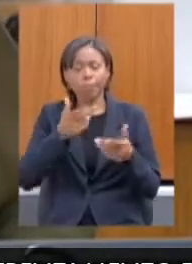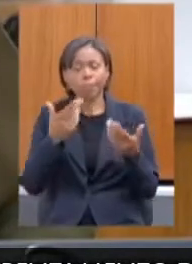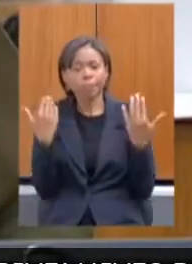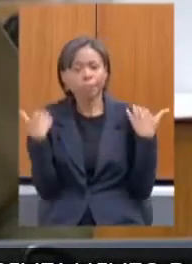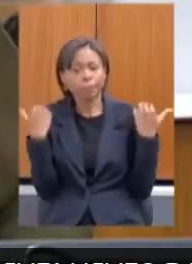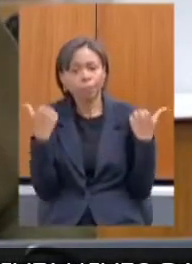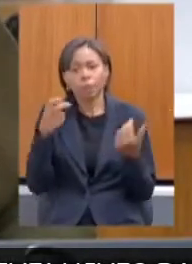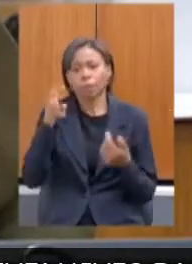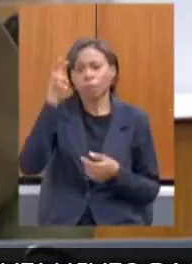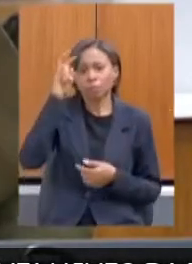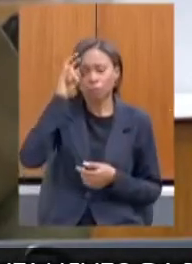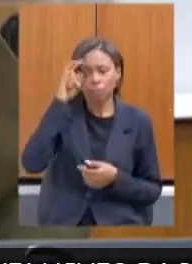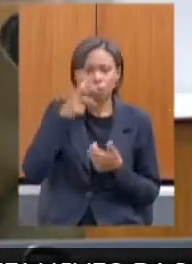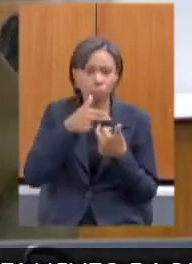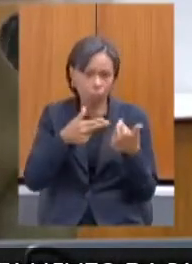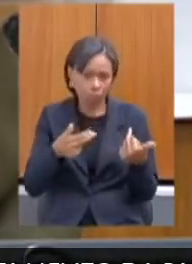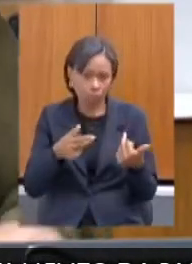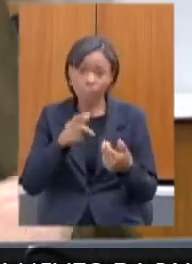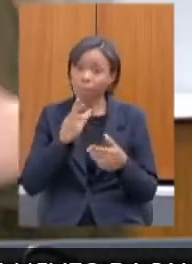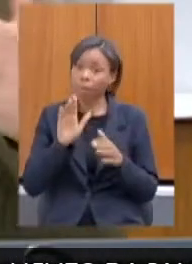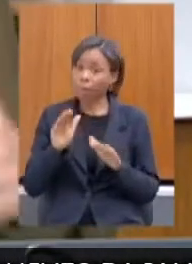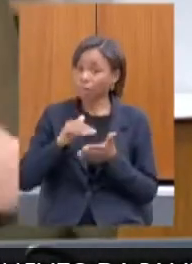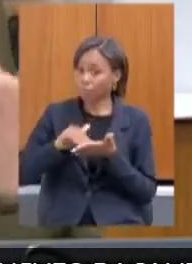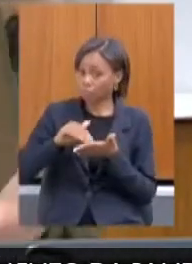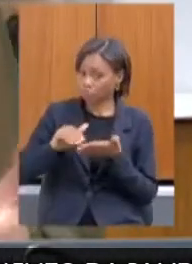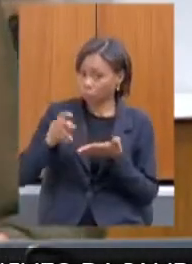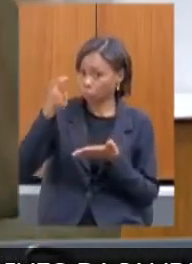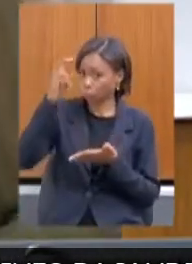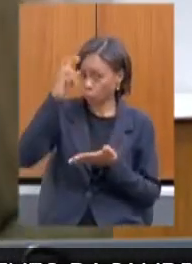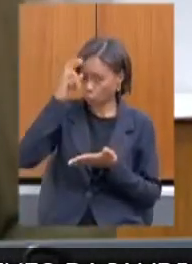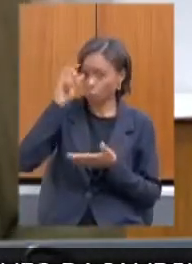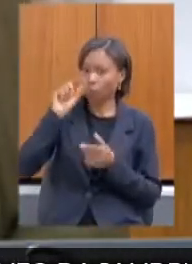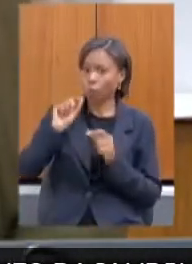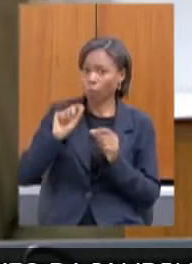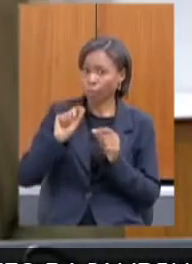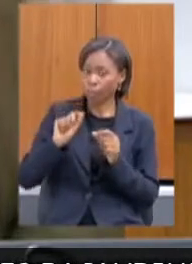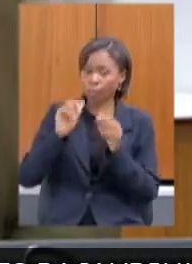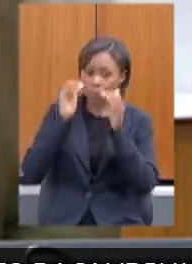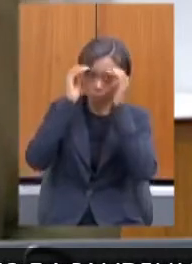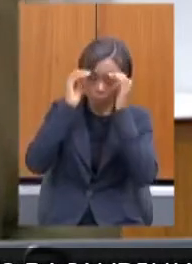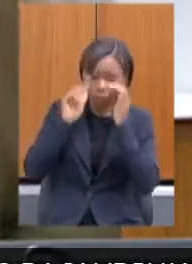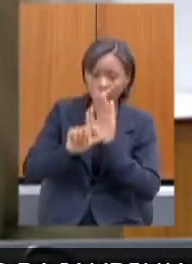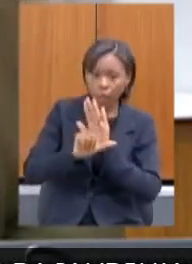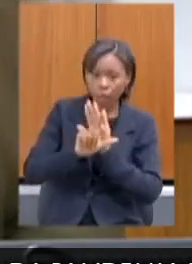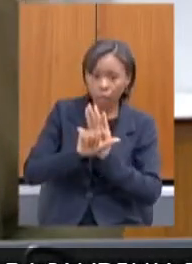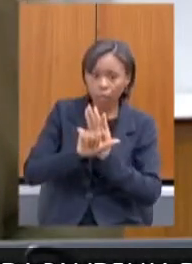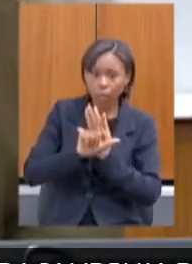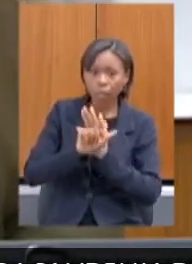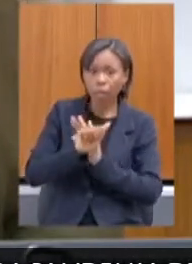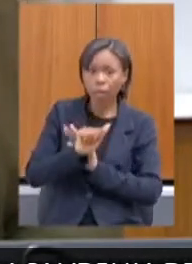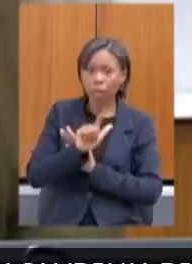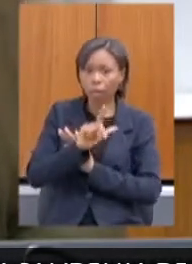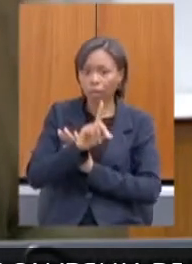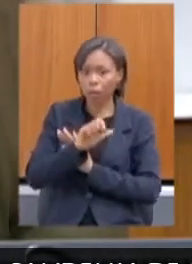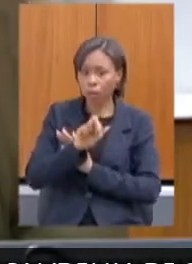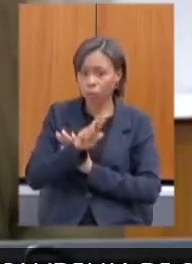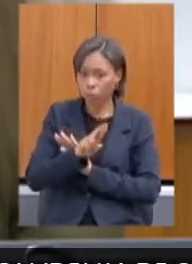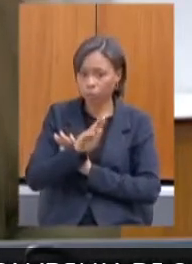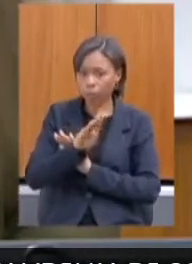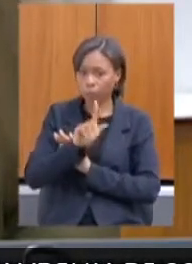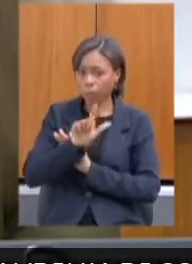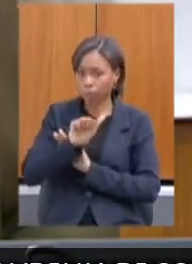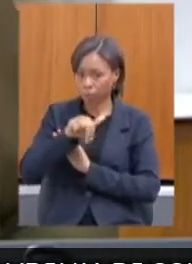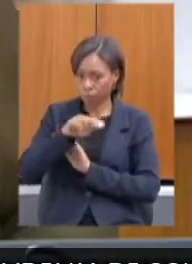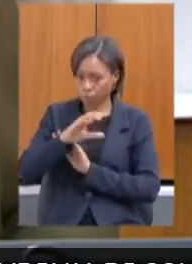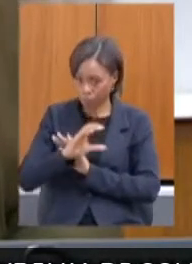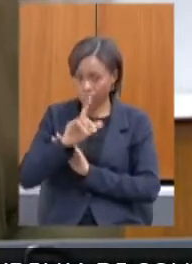trabalhando a lei Aldir Blanc, que é um repasse de recursos para esses profissionais da cultura, do lazer e do entretenimento. é